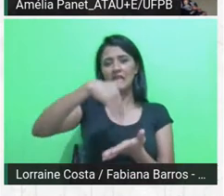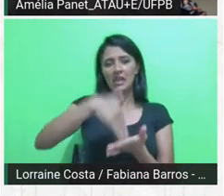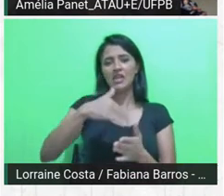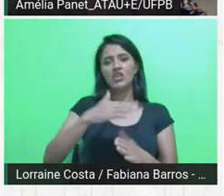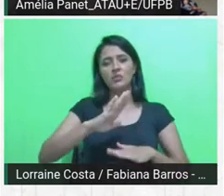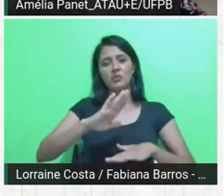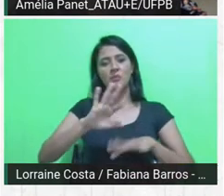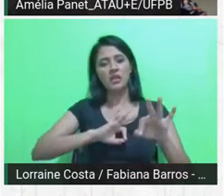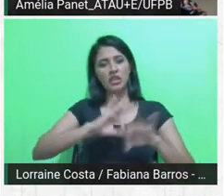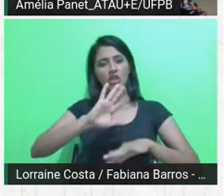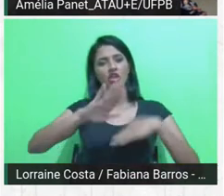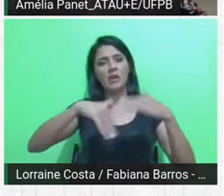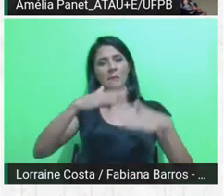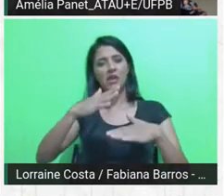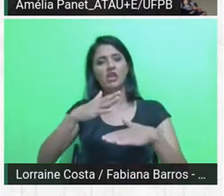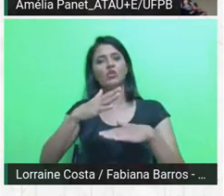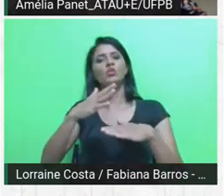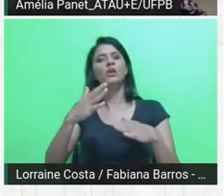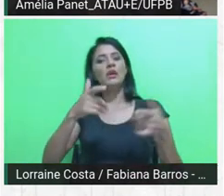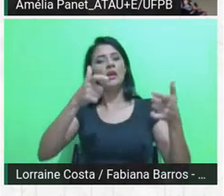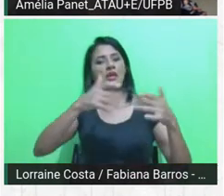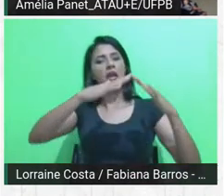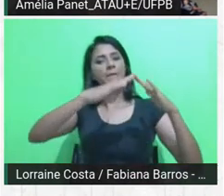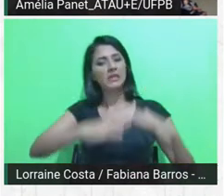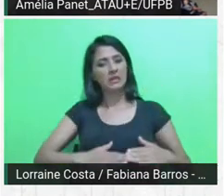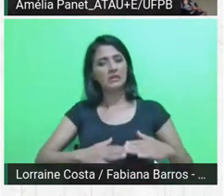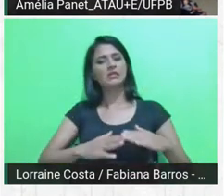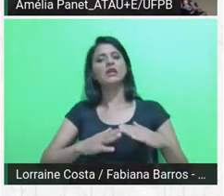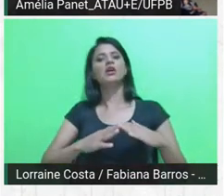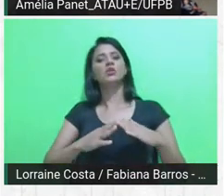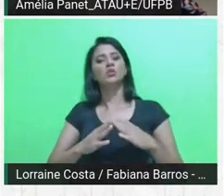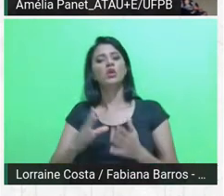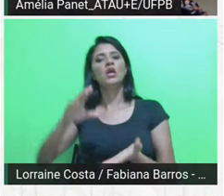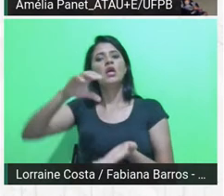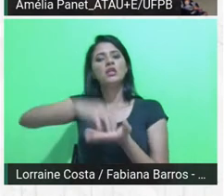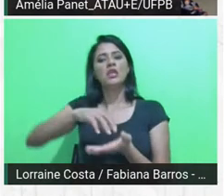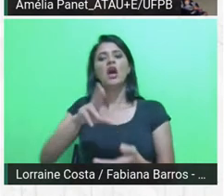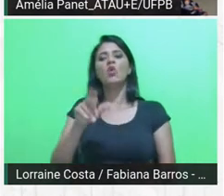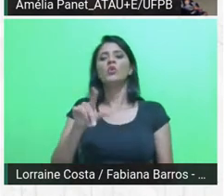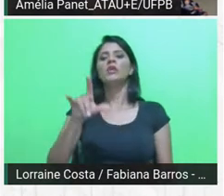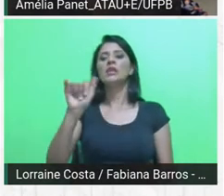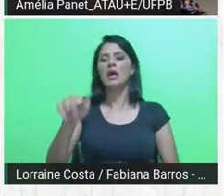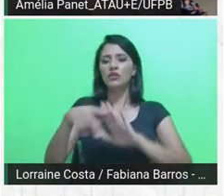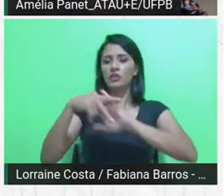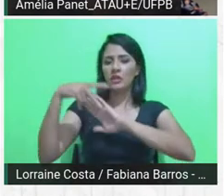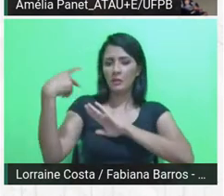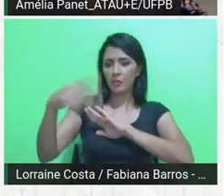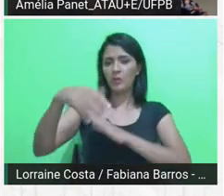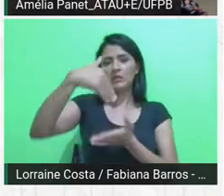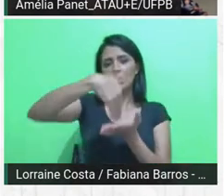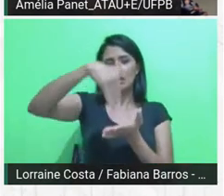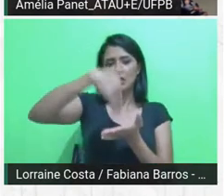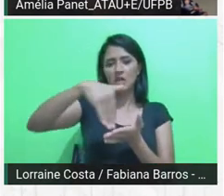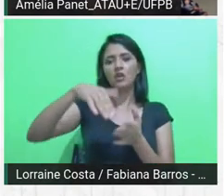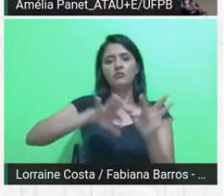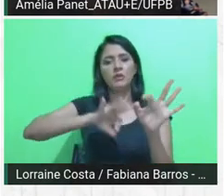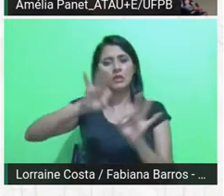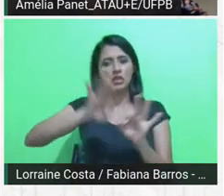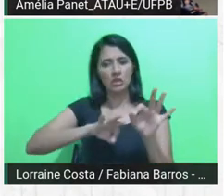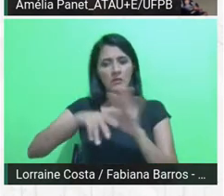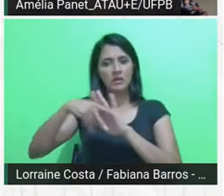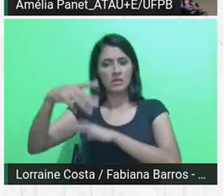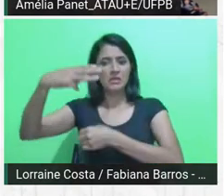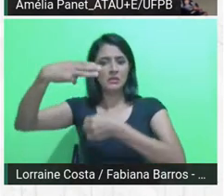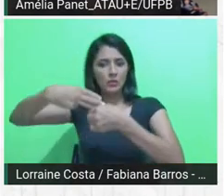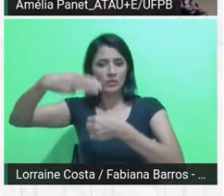Secretaria de Habitação, na unidade de habitação da própria Secretaria de Planejamento desse município de